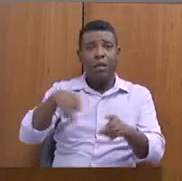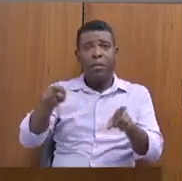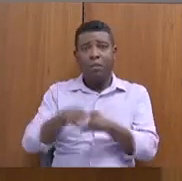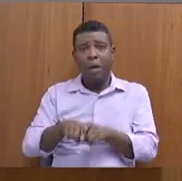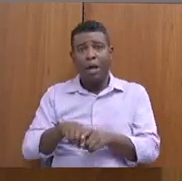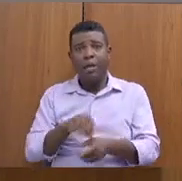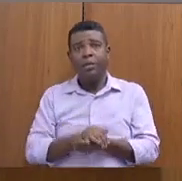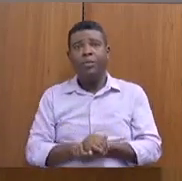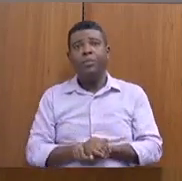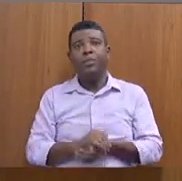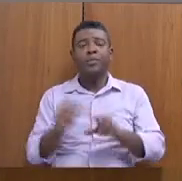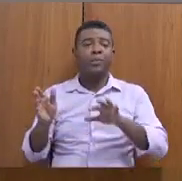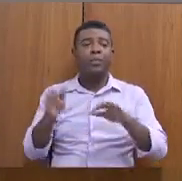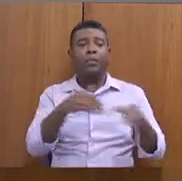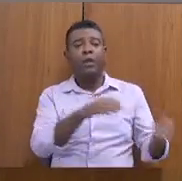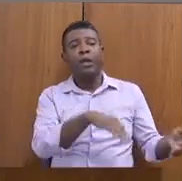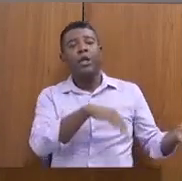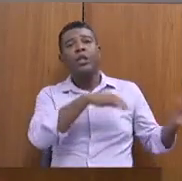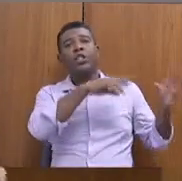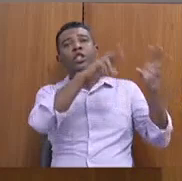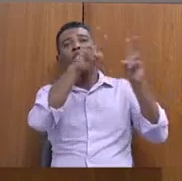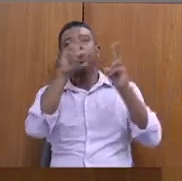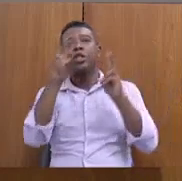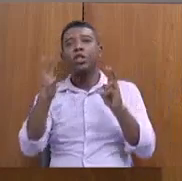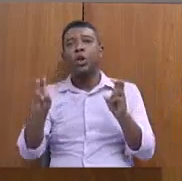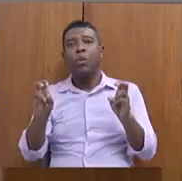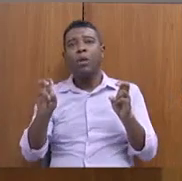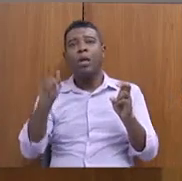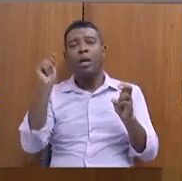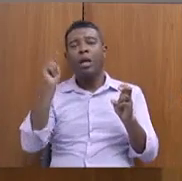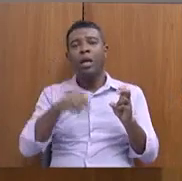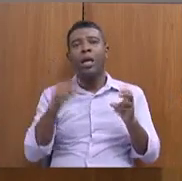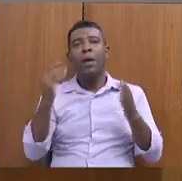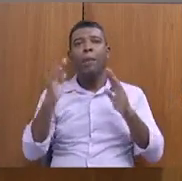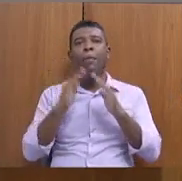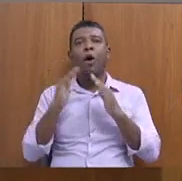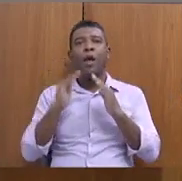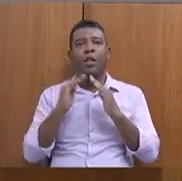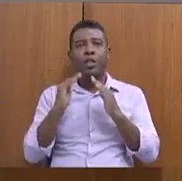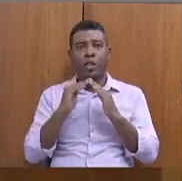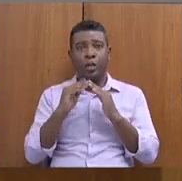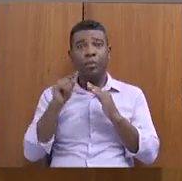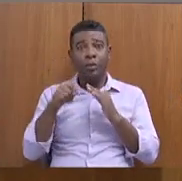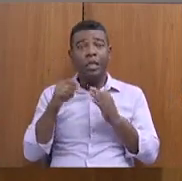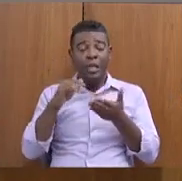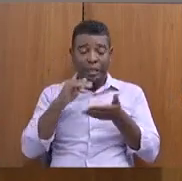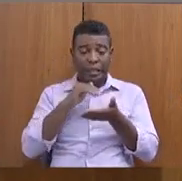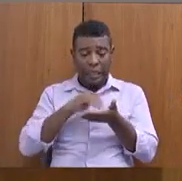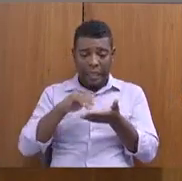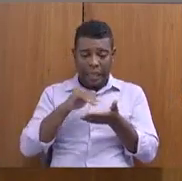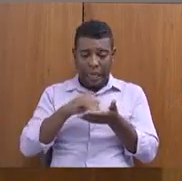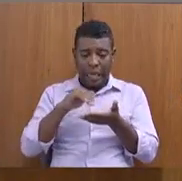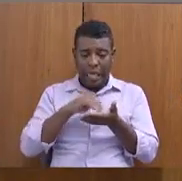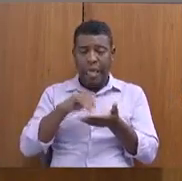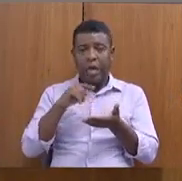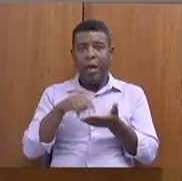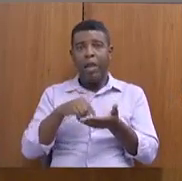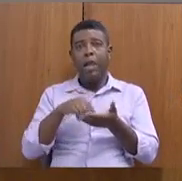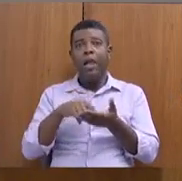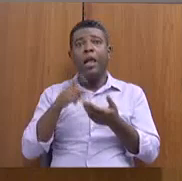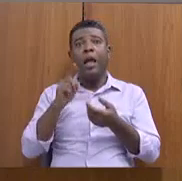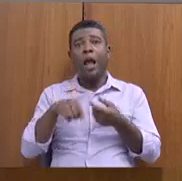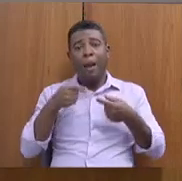a nossa subsecretaria de Habitação, ela hoje, ela trabalha com uma política intersetorial,